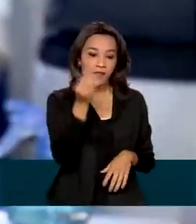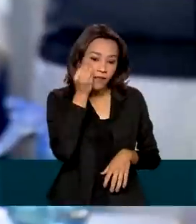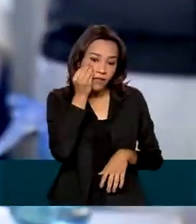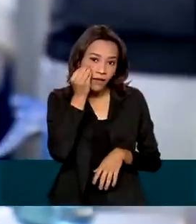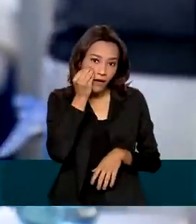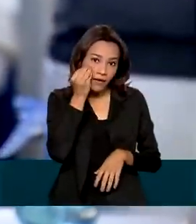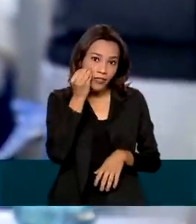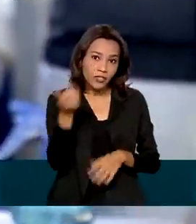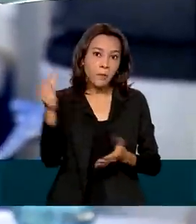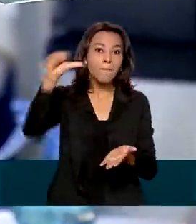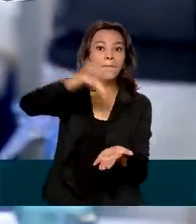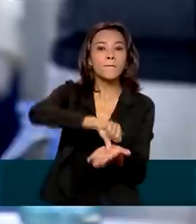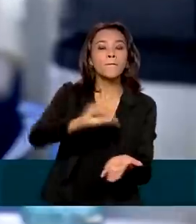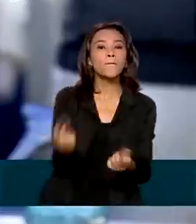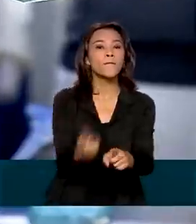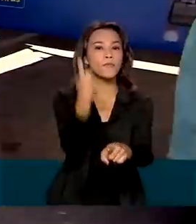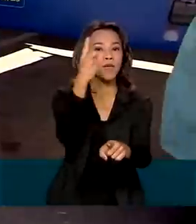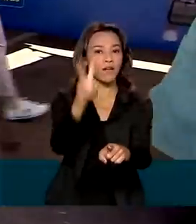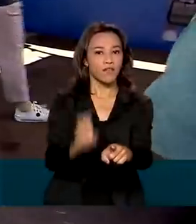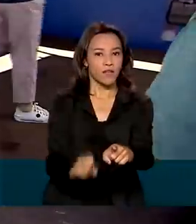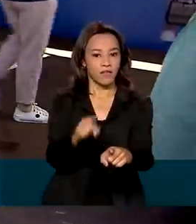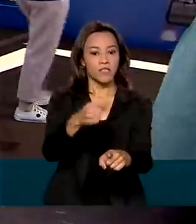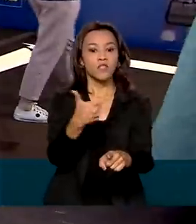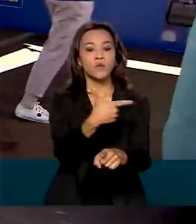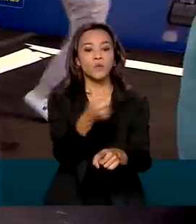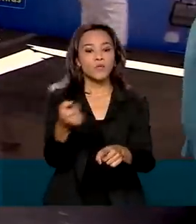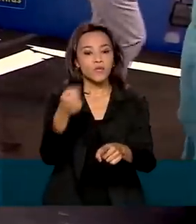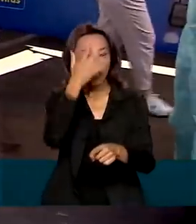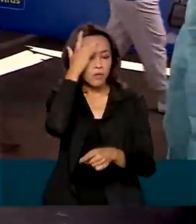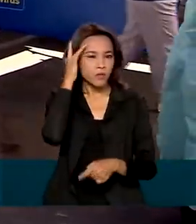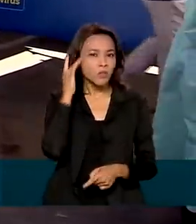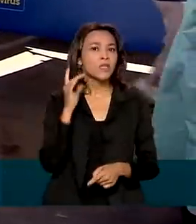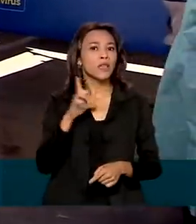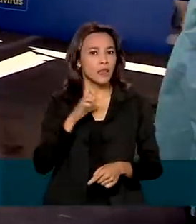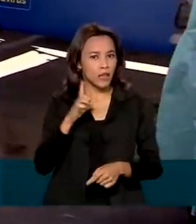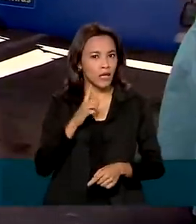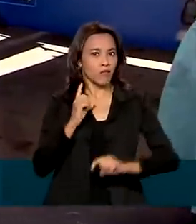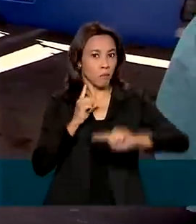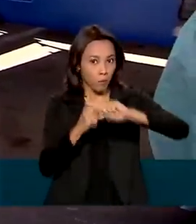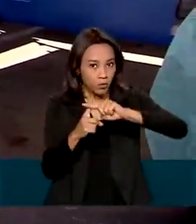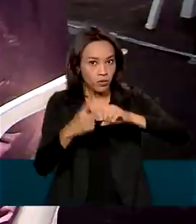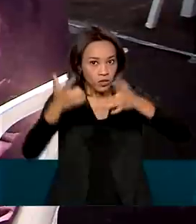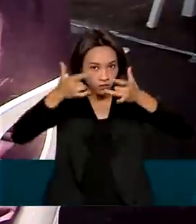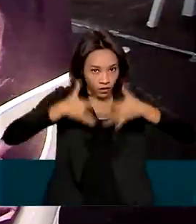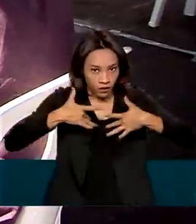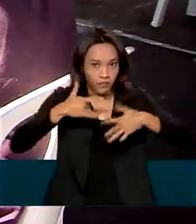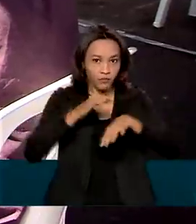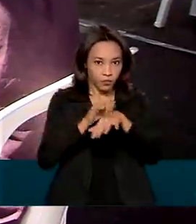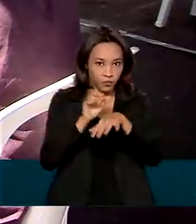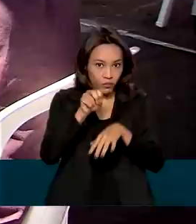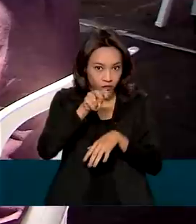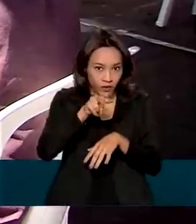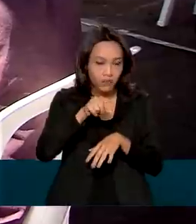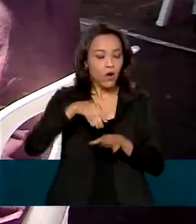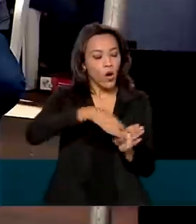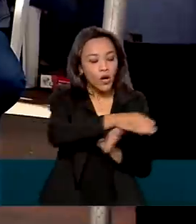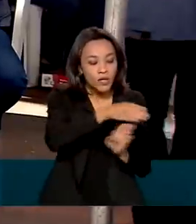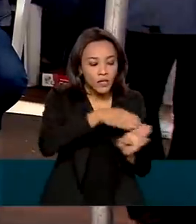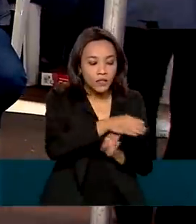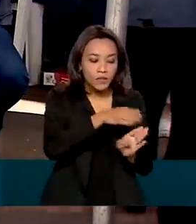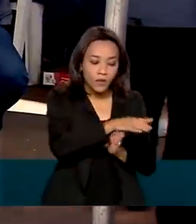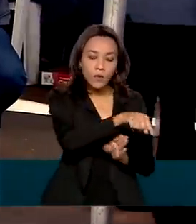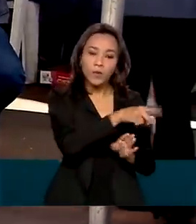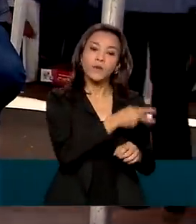cerca de 200 voluntários. Quem teve resultado positivo para o coronavírus recebeu orientações